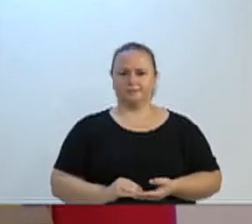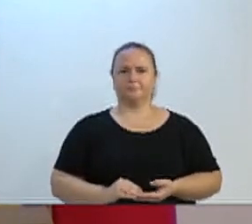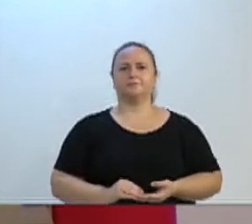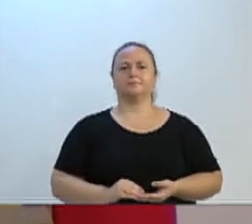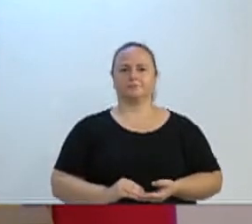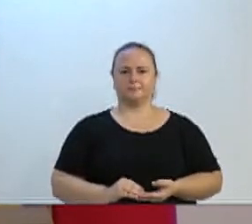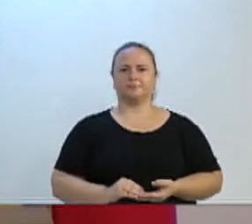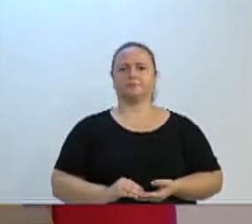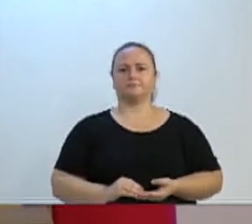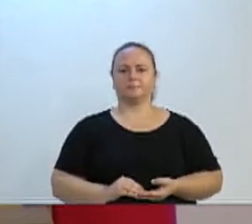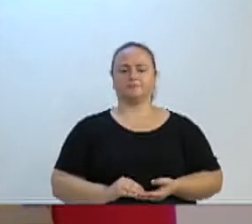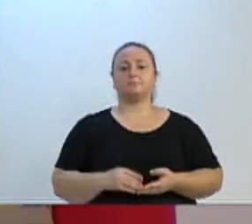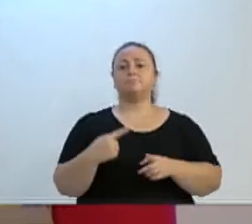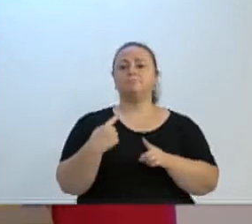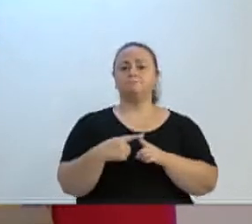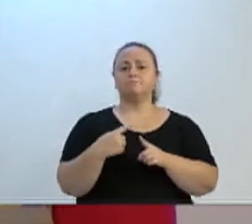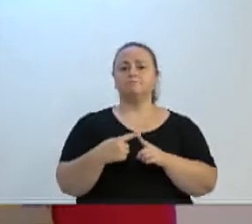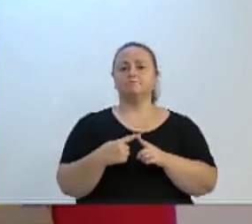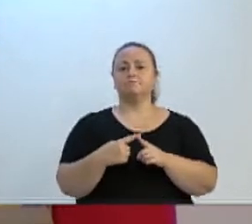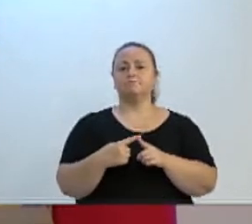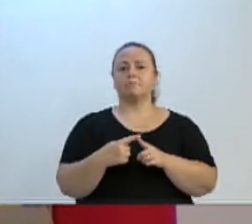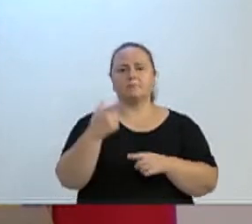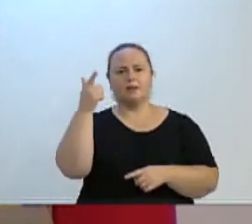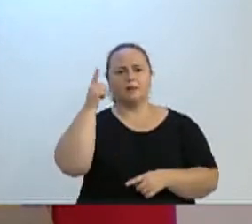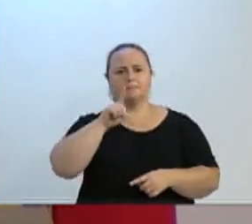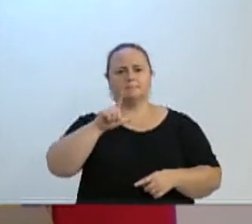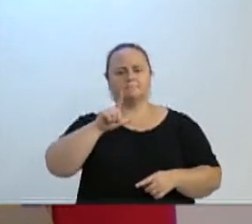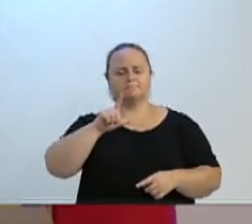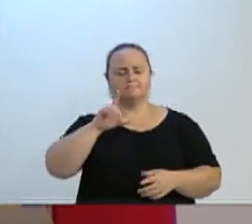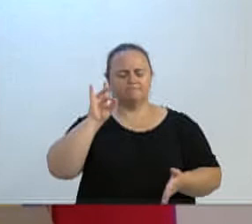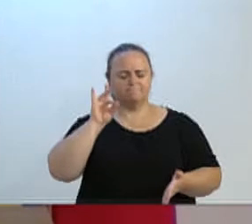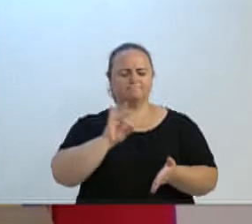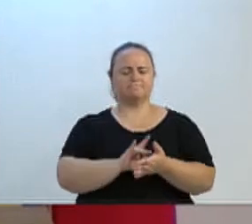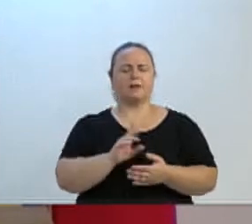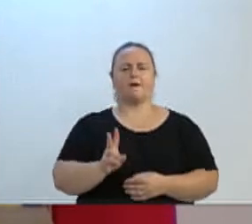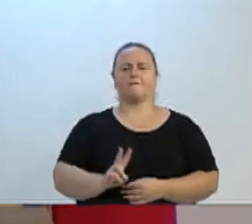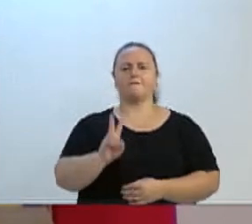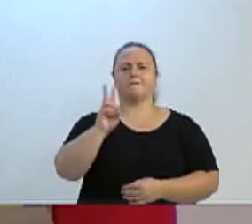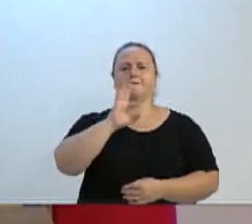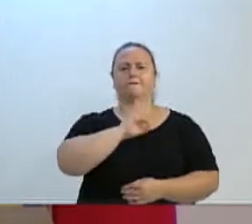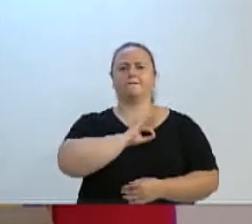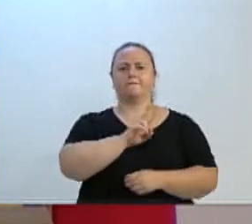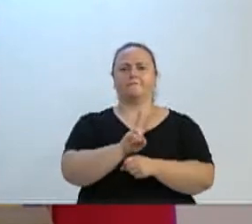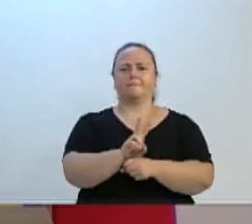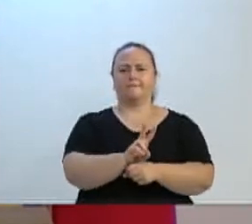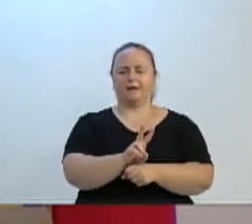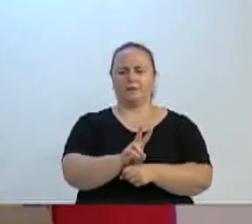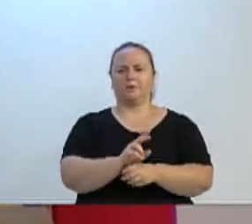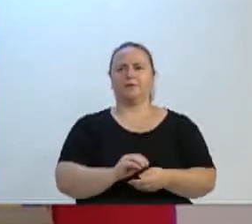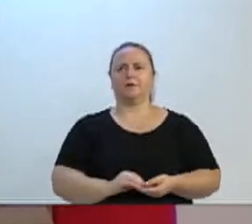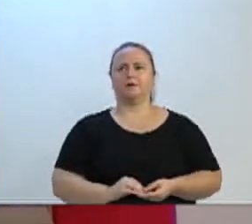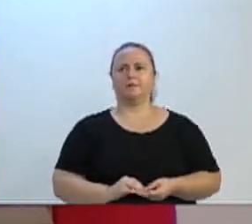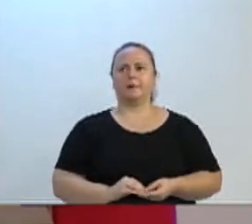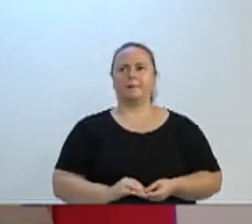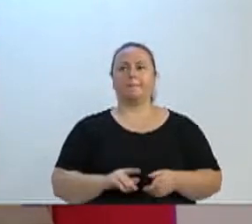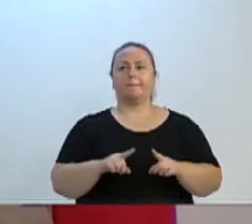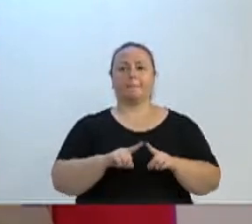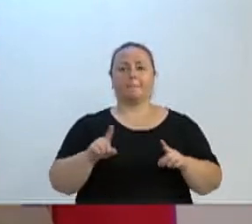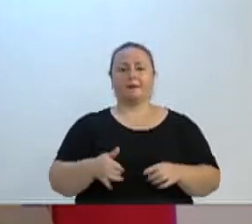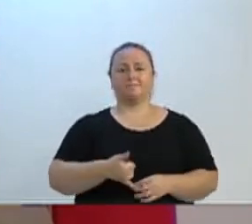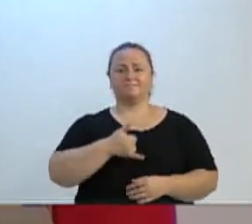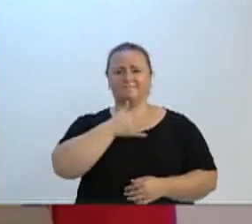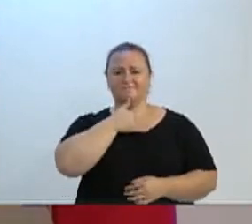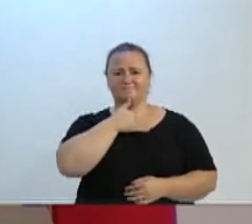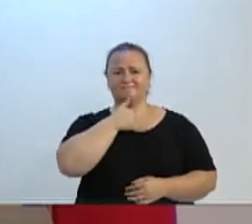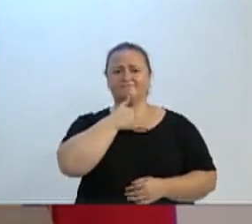em prol da valorização da guarda municipal. E o que me deixa triste é que nós estamos no Maio Amarelo.